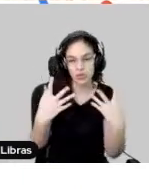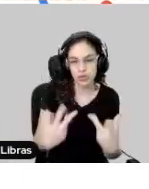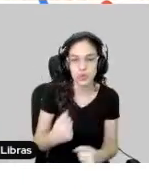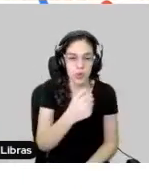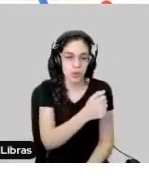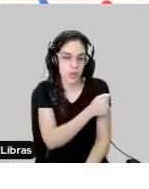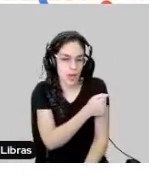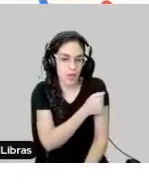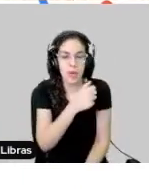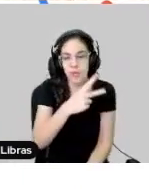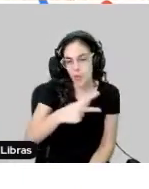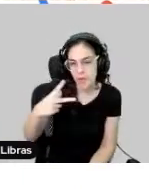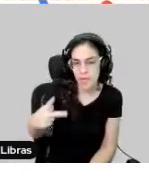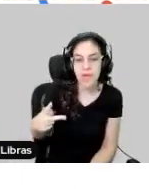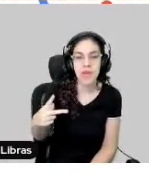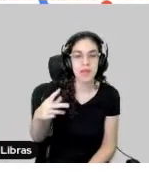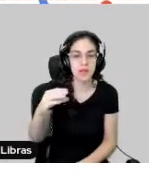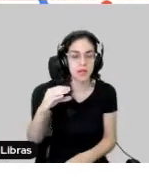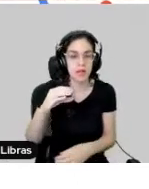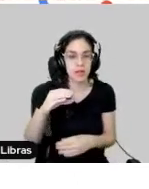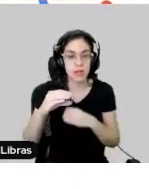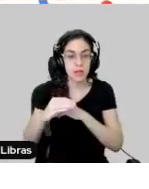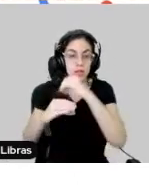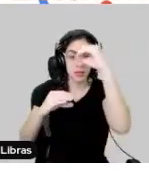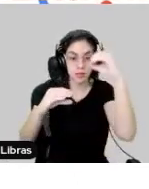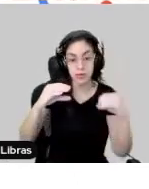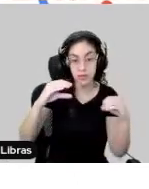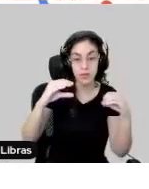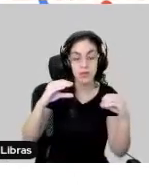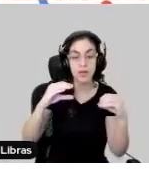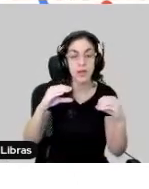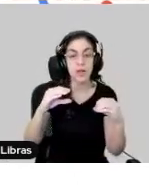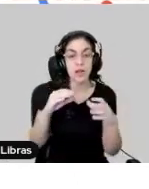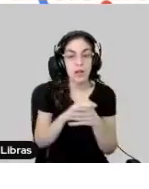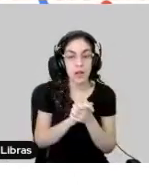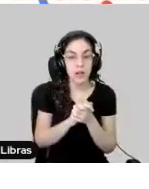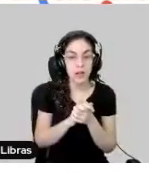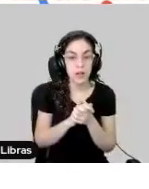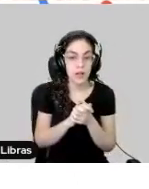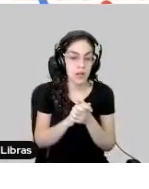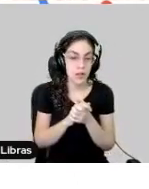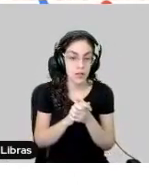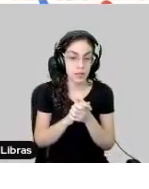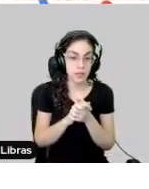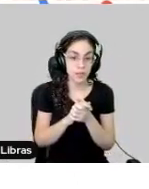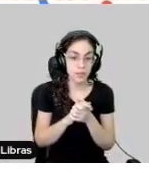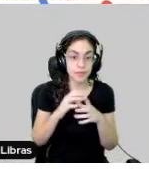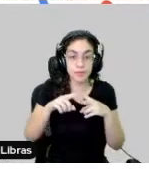todos os professores. Nós temos o Google for Education versão Enterprise. Então, a gente tem todos os recursos